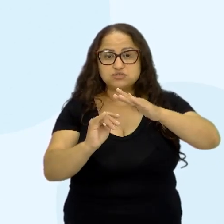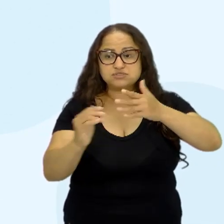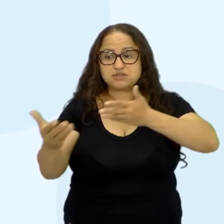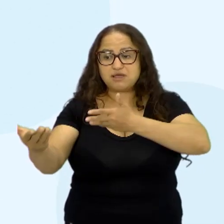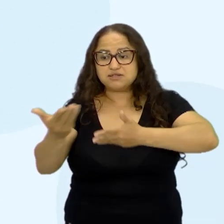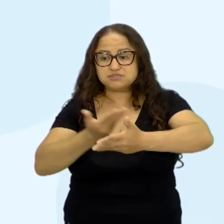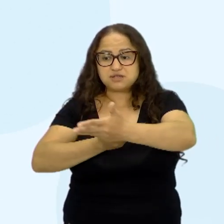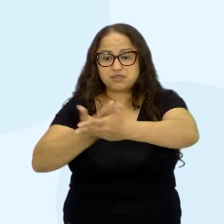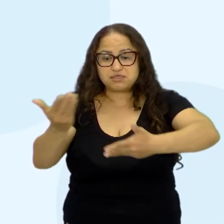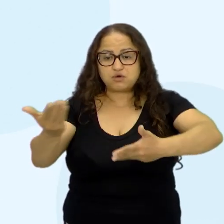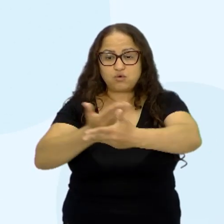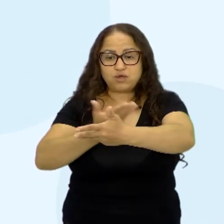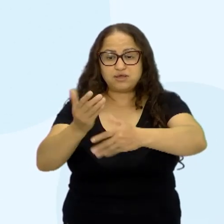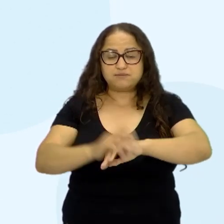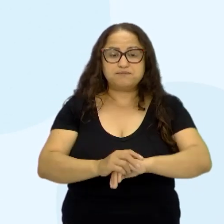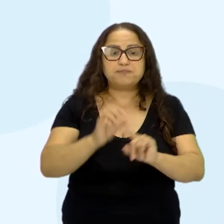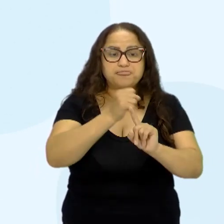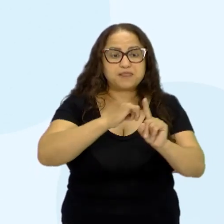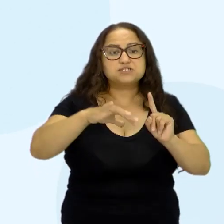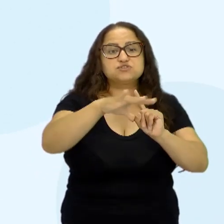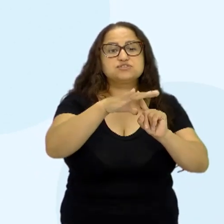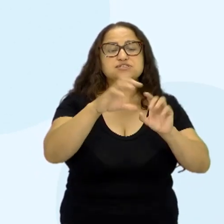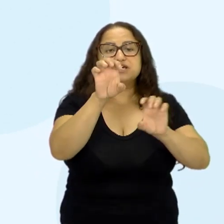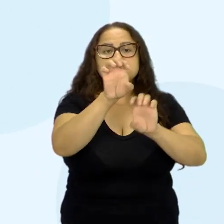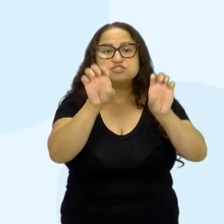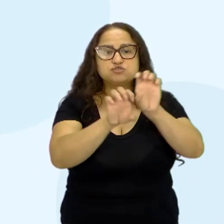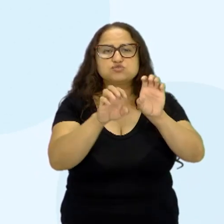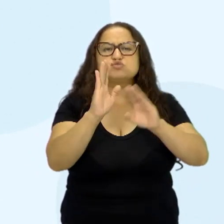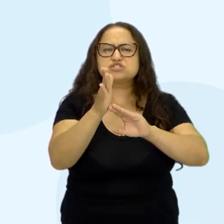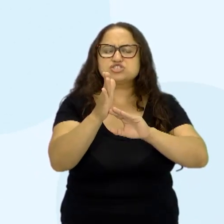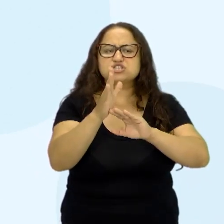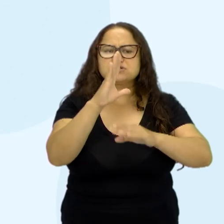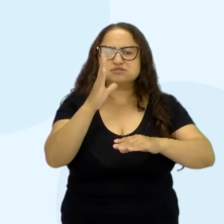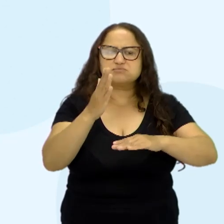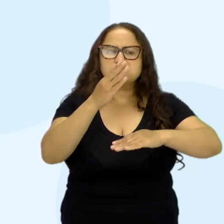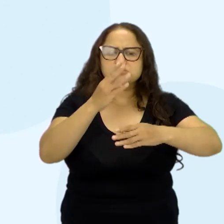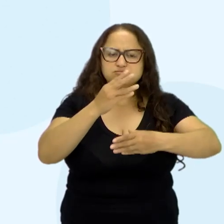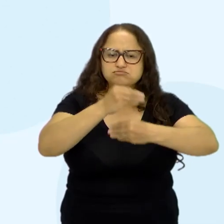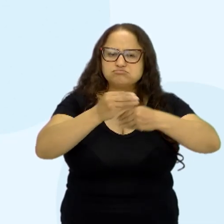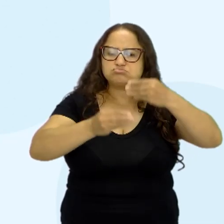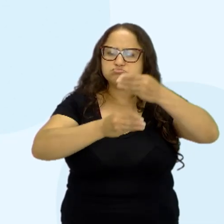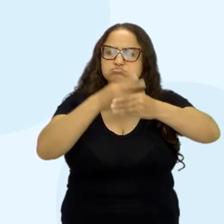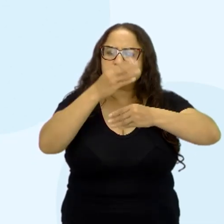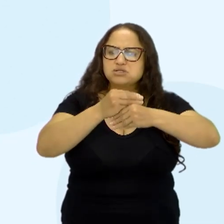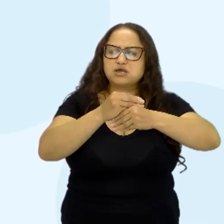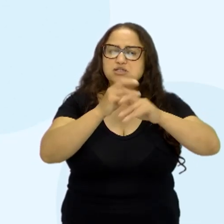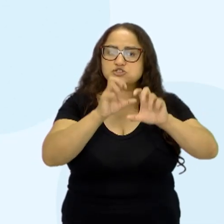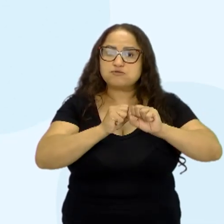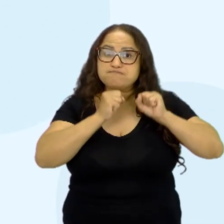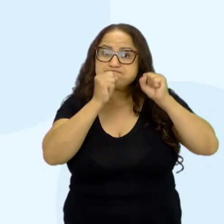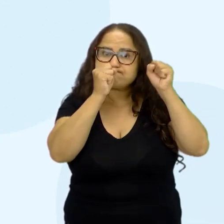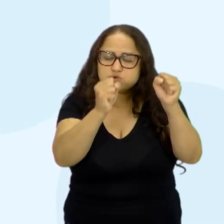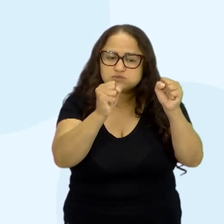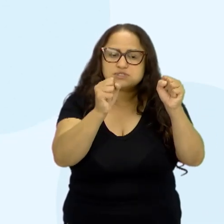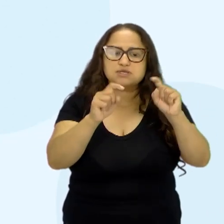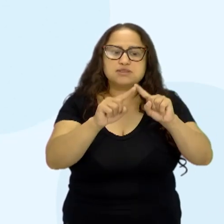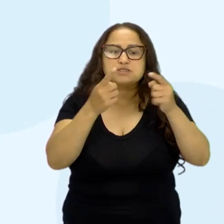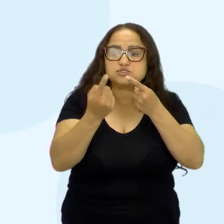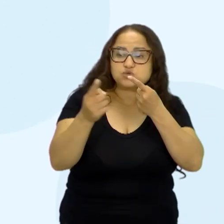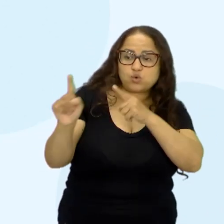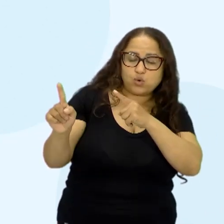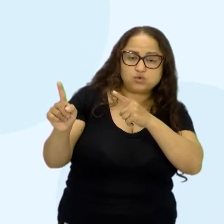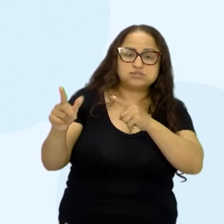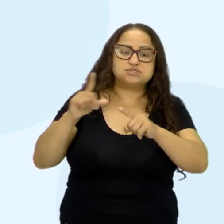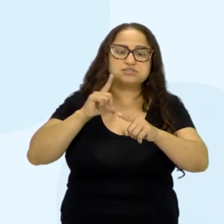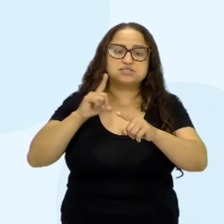sociedade se estrutura nas relações de acumulação econômica e de poder, nas contradições entre os grupos